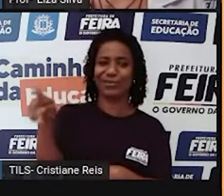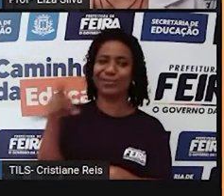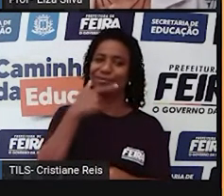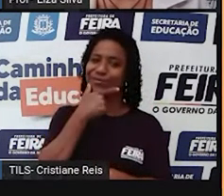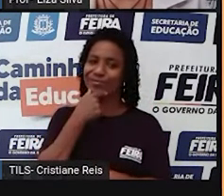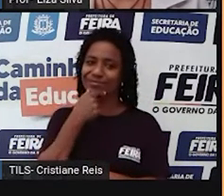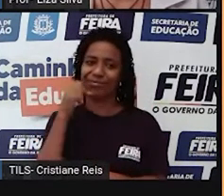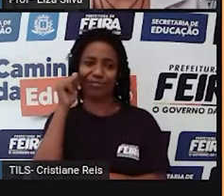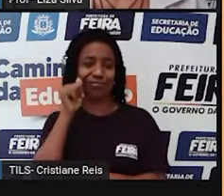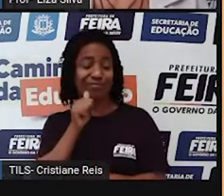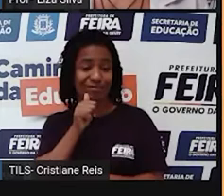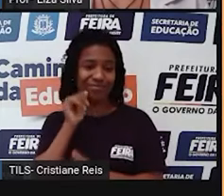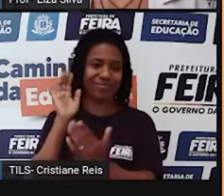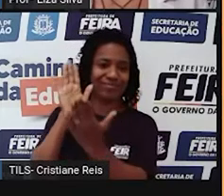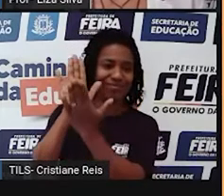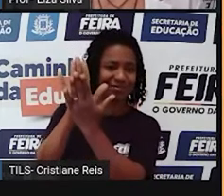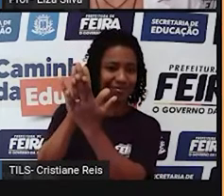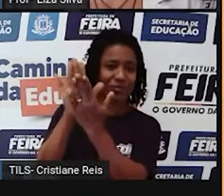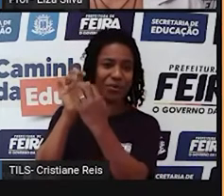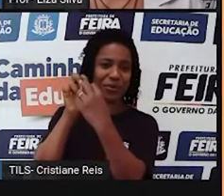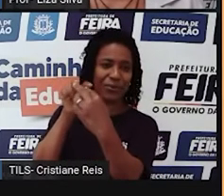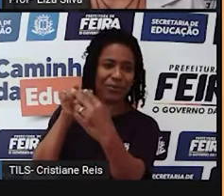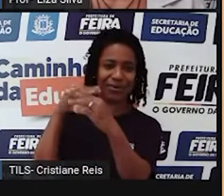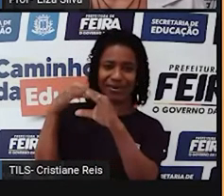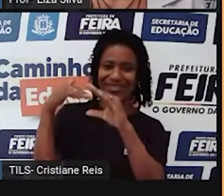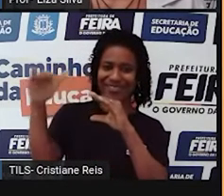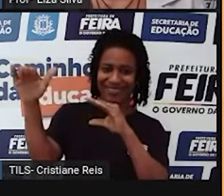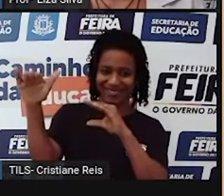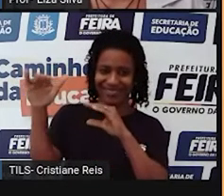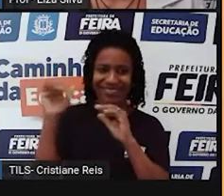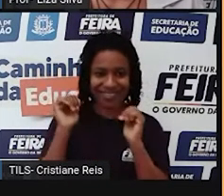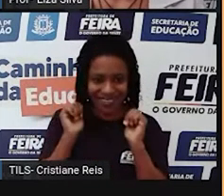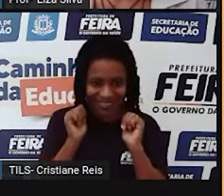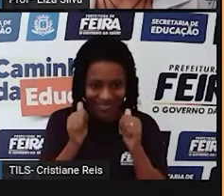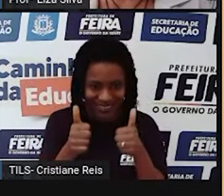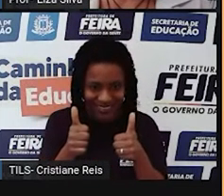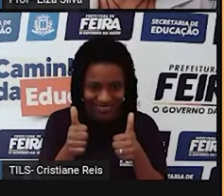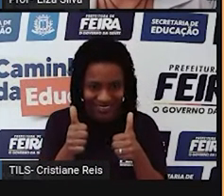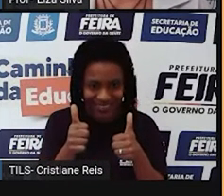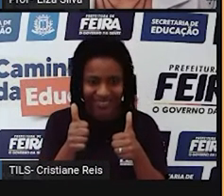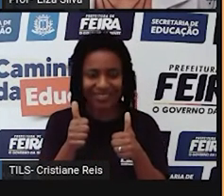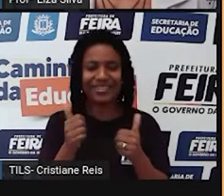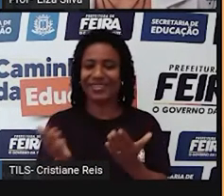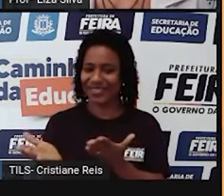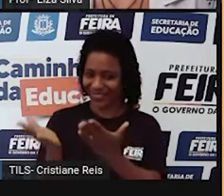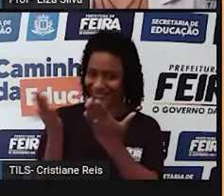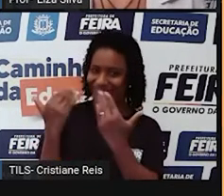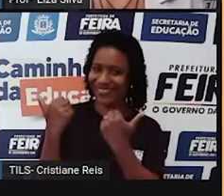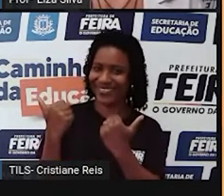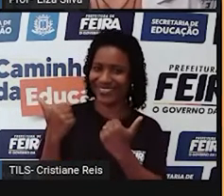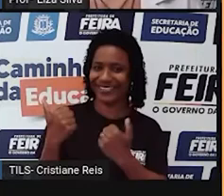dúvidas com o seu professor ou sua professora da escola. Ok? Let's go!